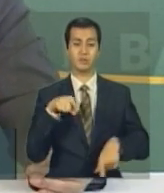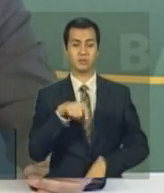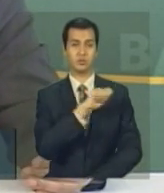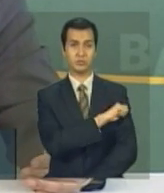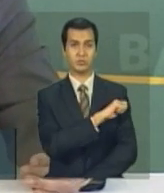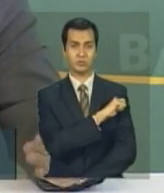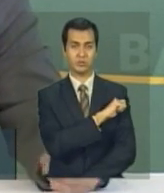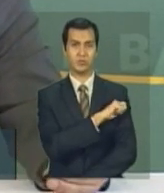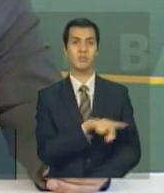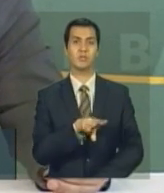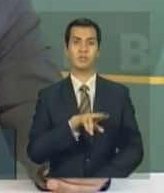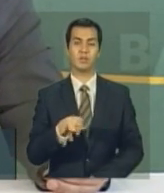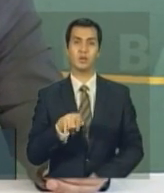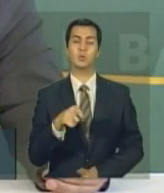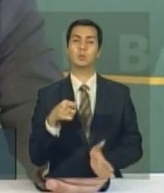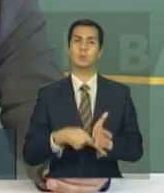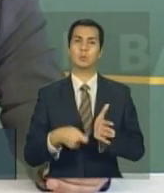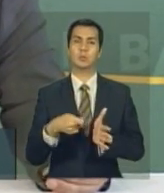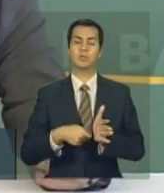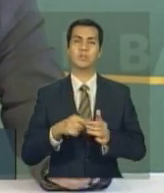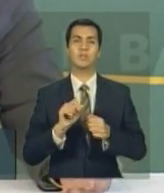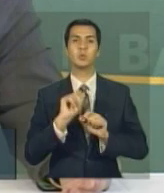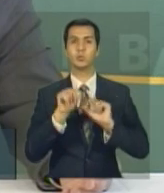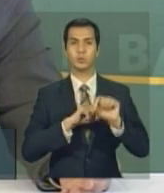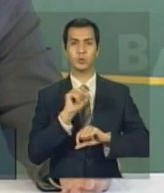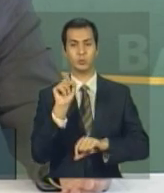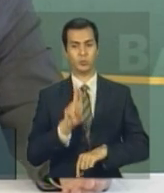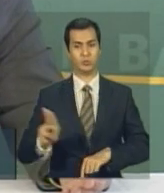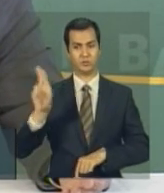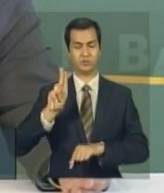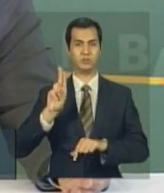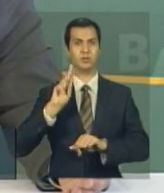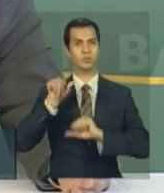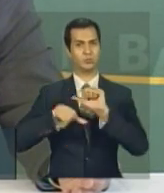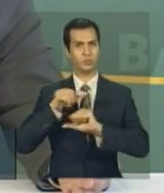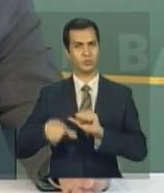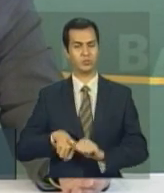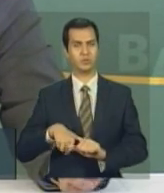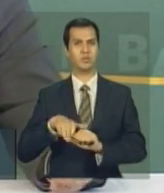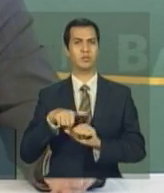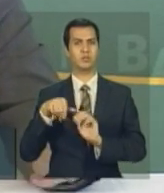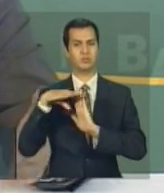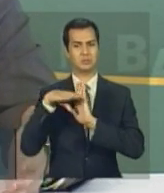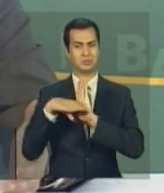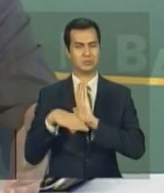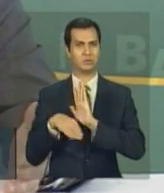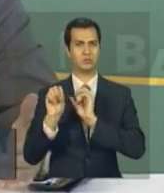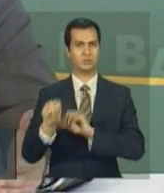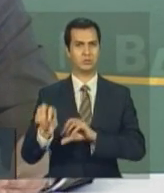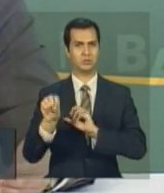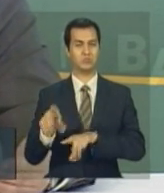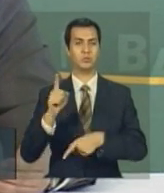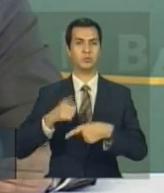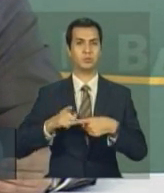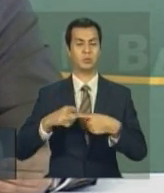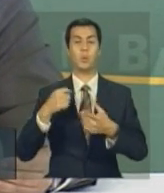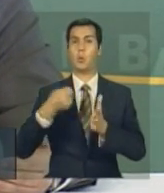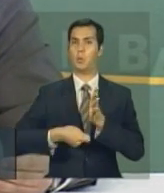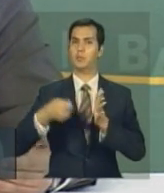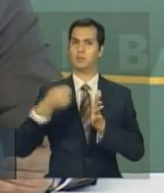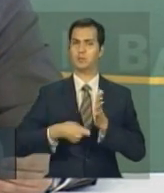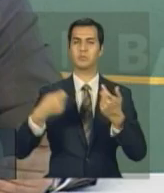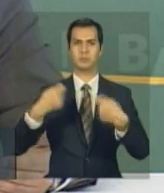forçando primeiro as suas próprias universidades a rever os seus próprios programas de ensino, porque são obrigadas a reconhecer, aliás,